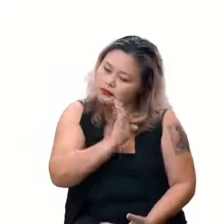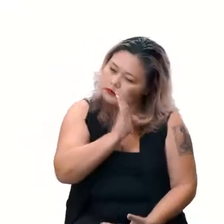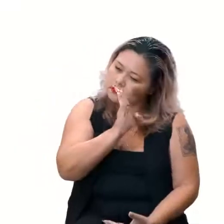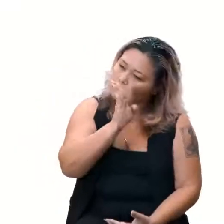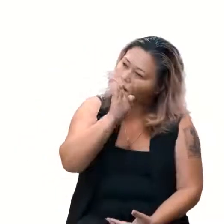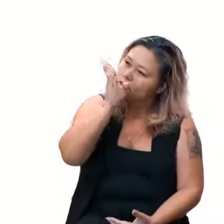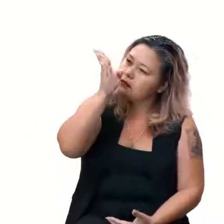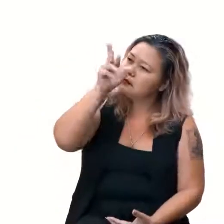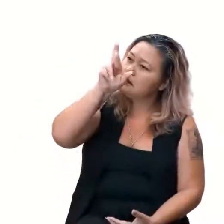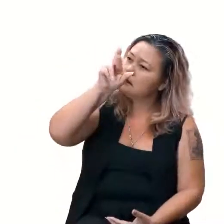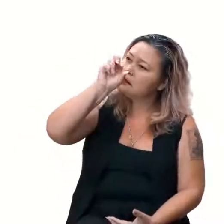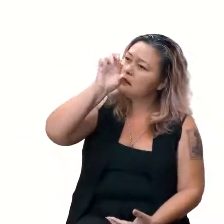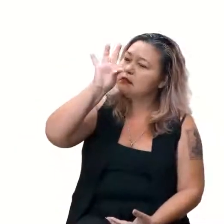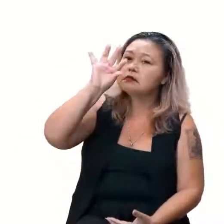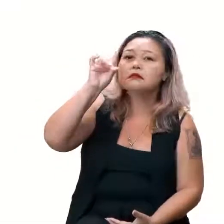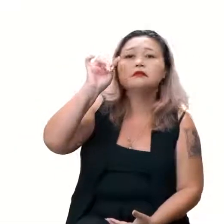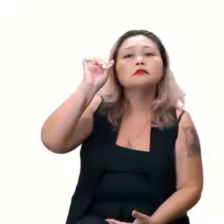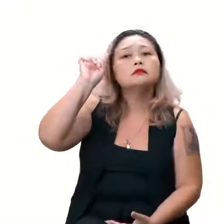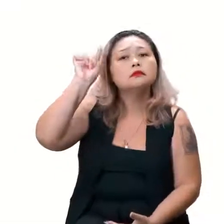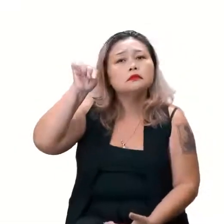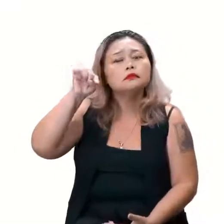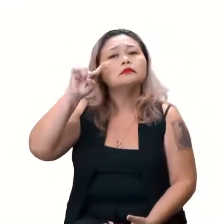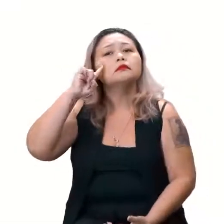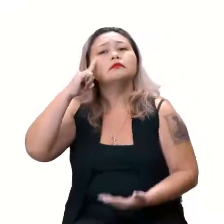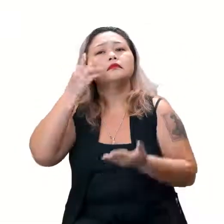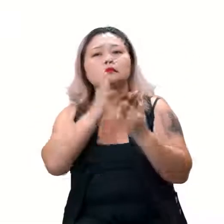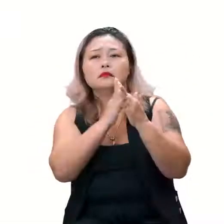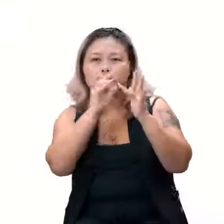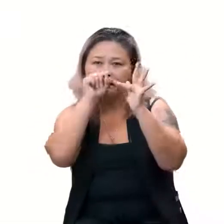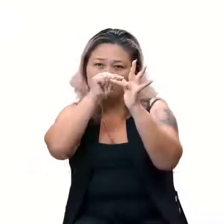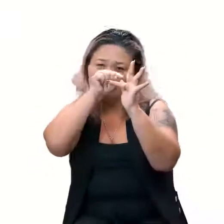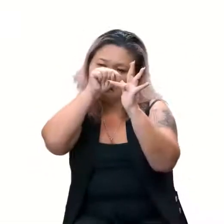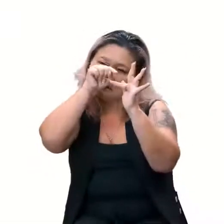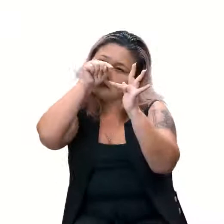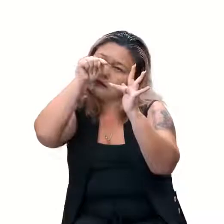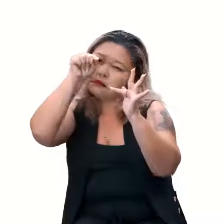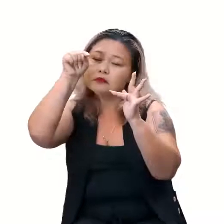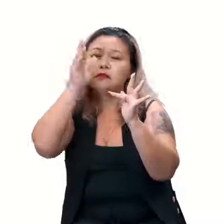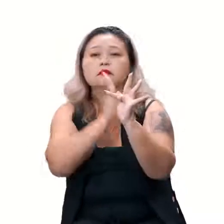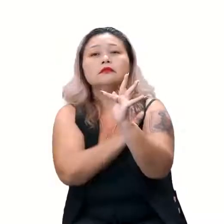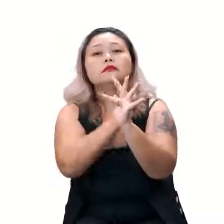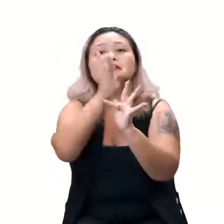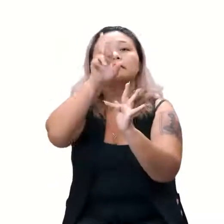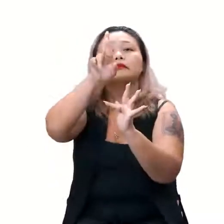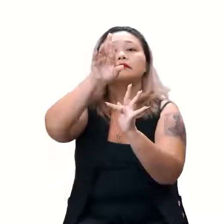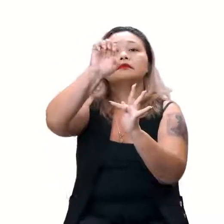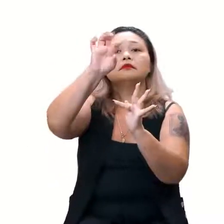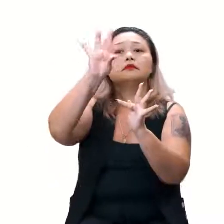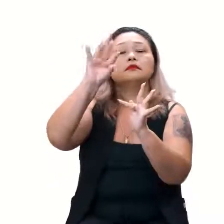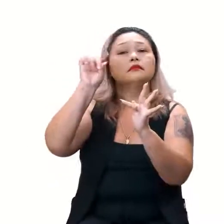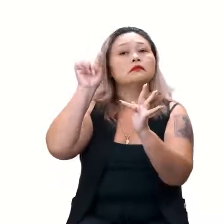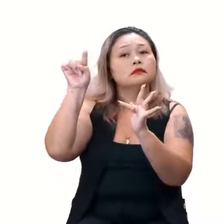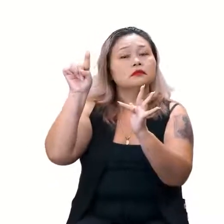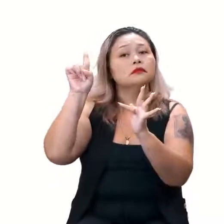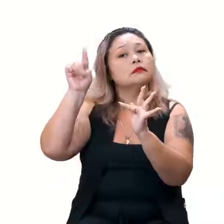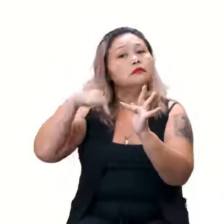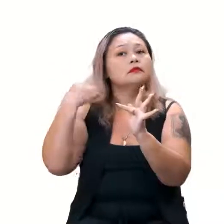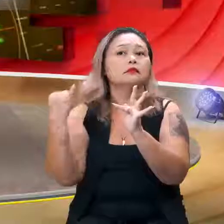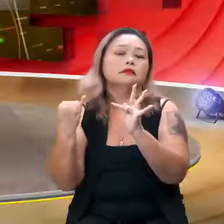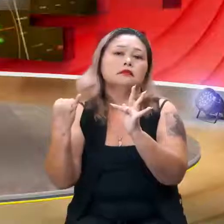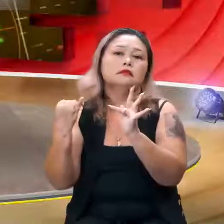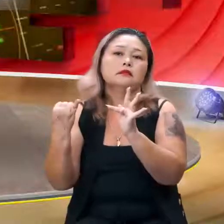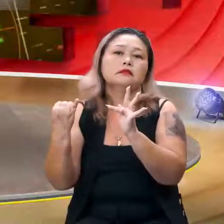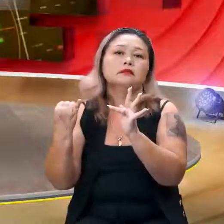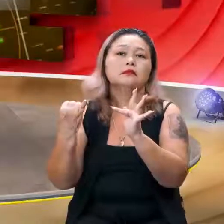reta, automaticamente ele já vai ficar marcado sobre a reta. Esse é o importante. Então, vamos